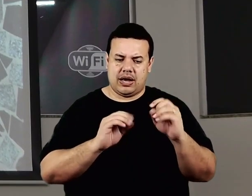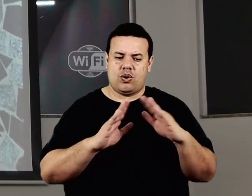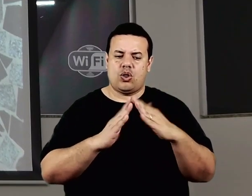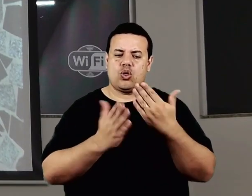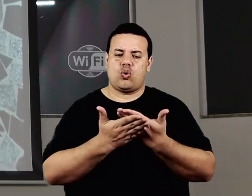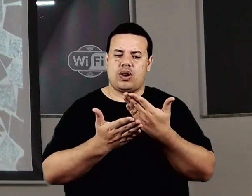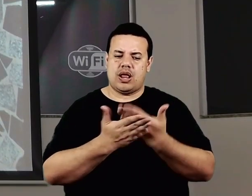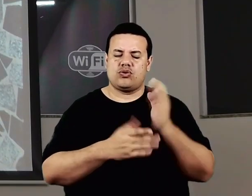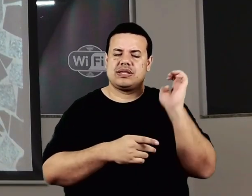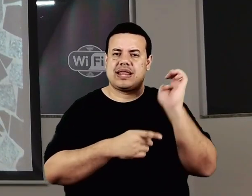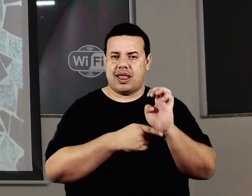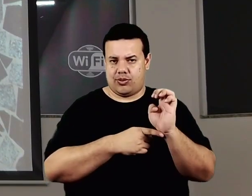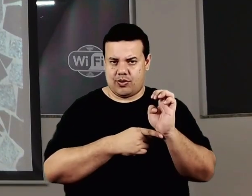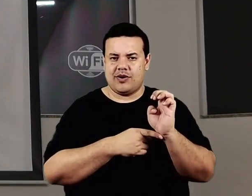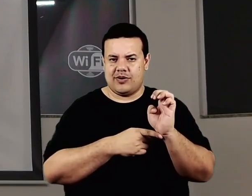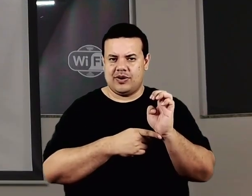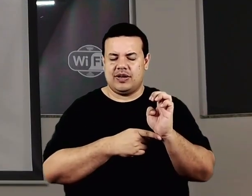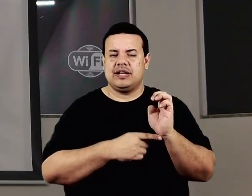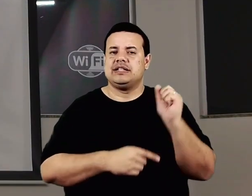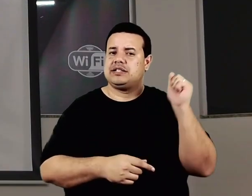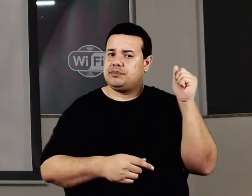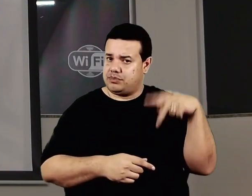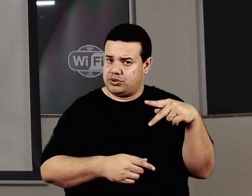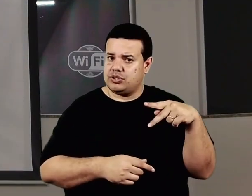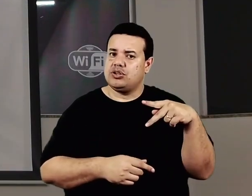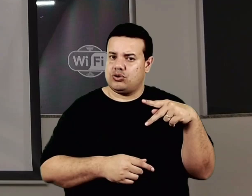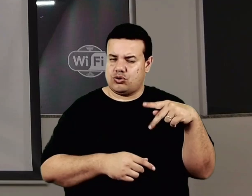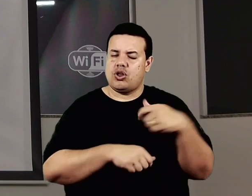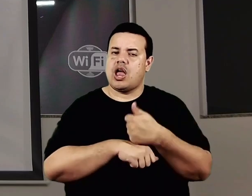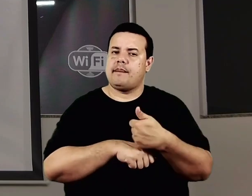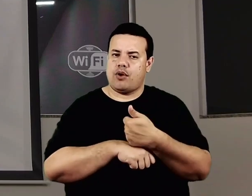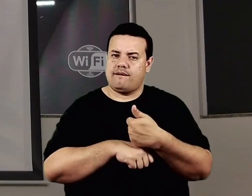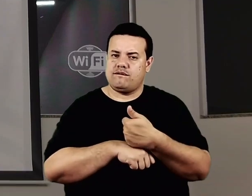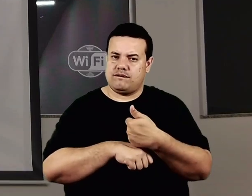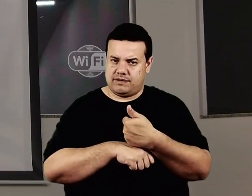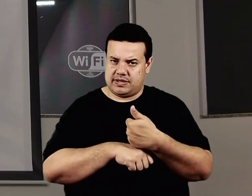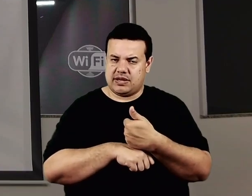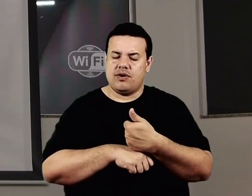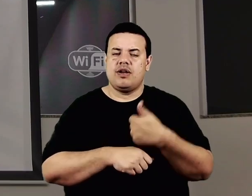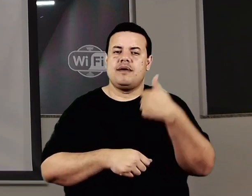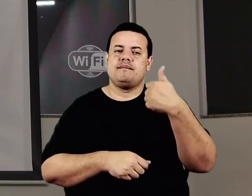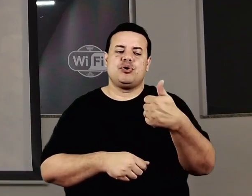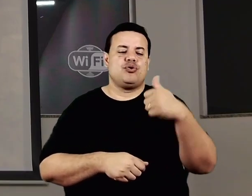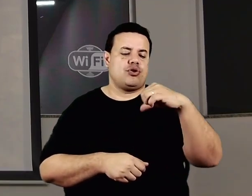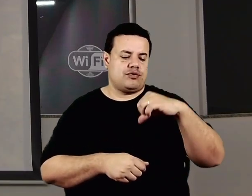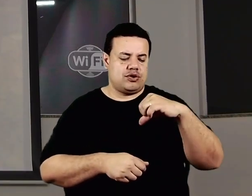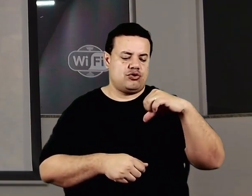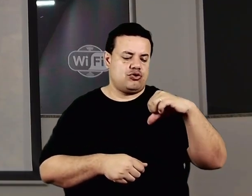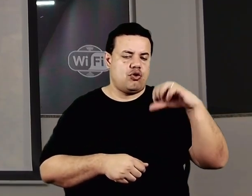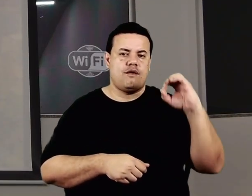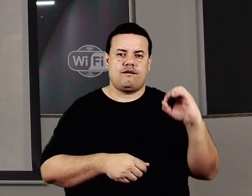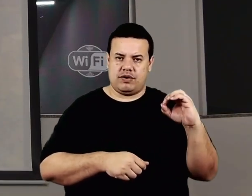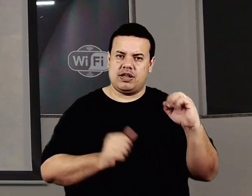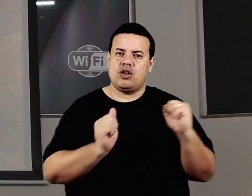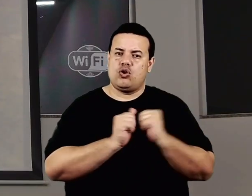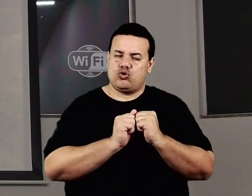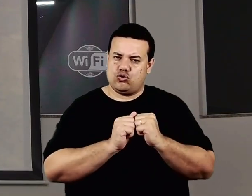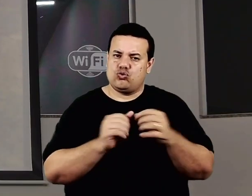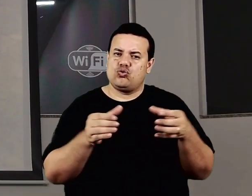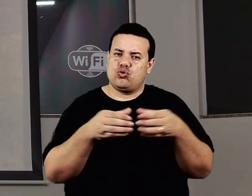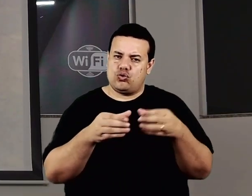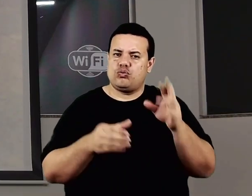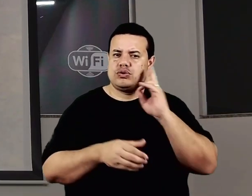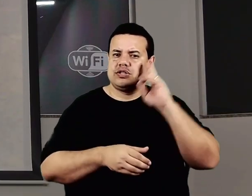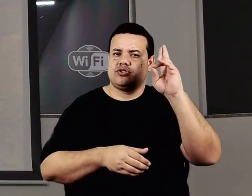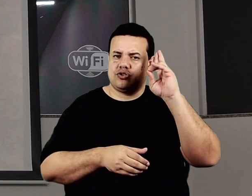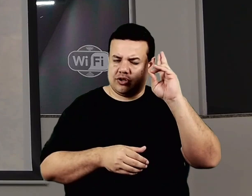Se aposentou da profissão de professora em 88. Em 1990, Maria Guilherme, juntamente com um grupo de senhoras, se reuniram para